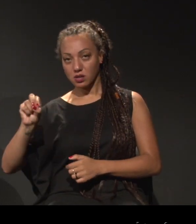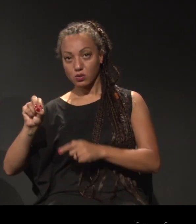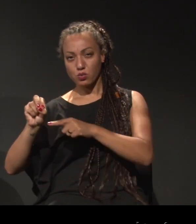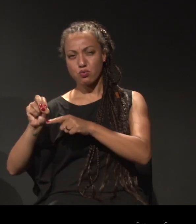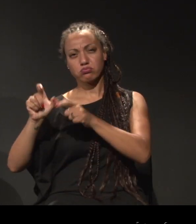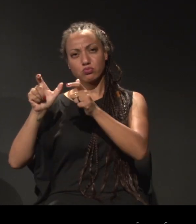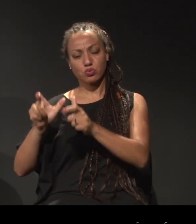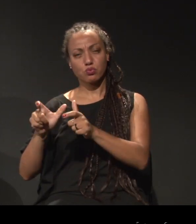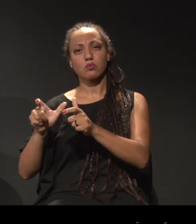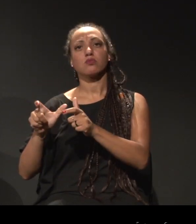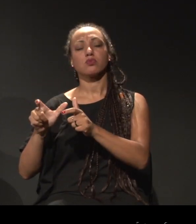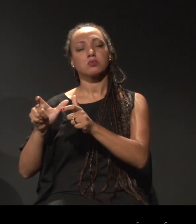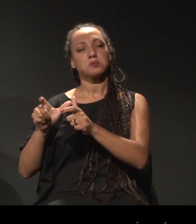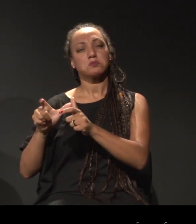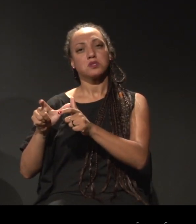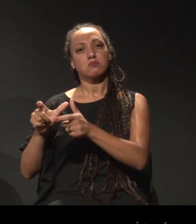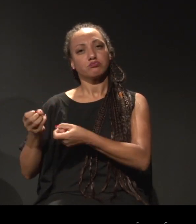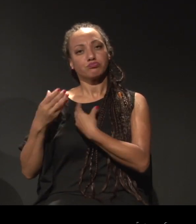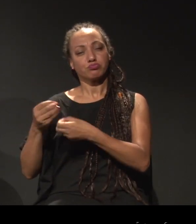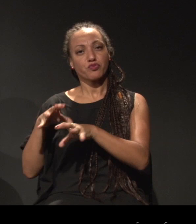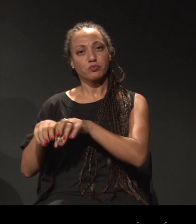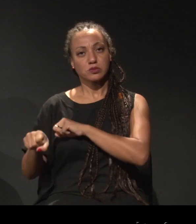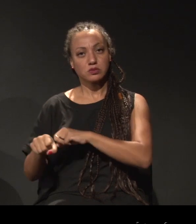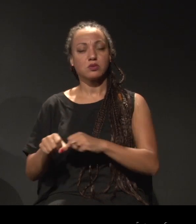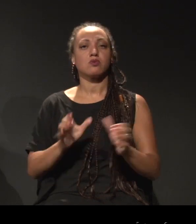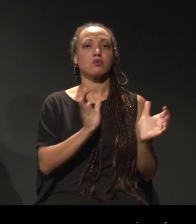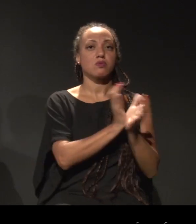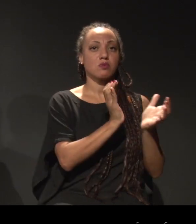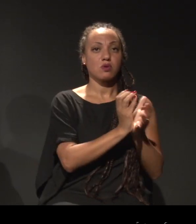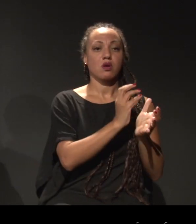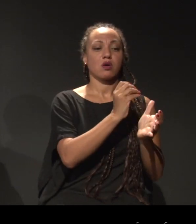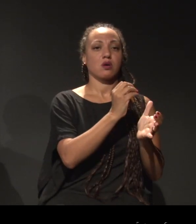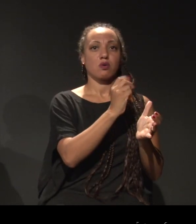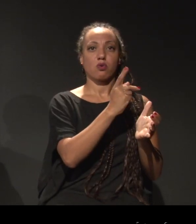o Corpo, que também é um grupo, lugar de formação,